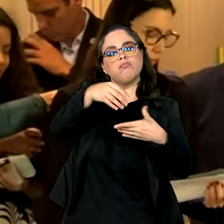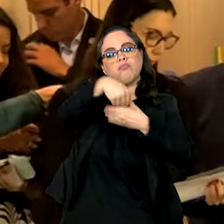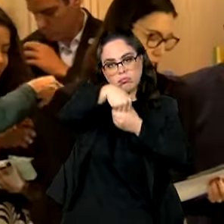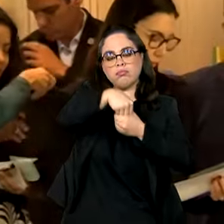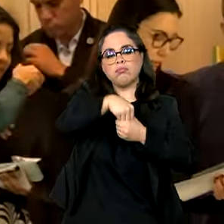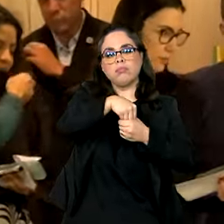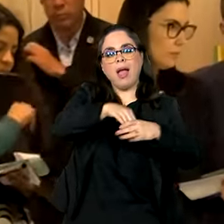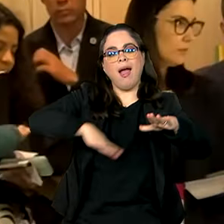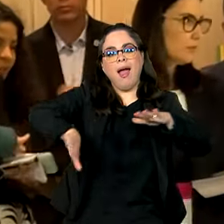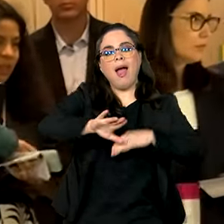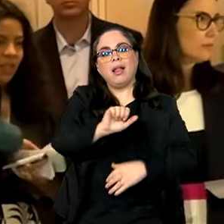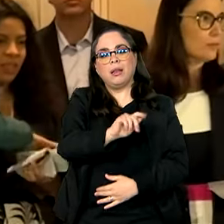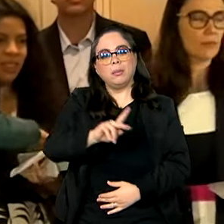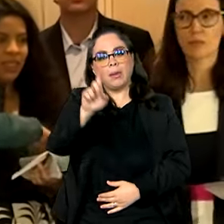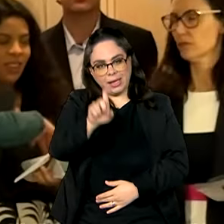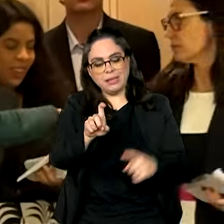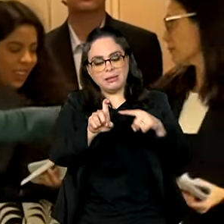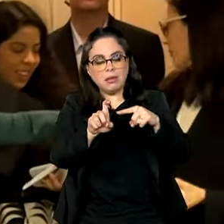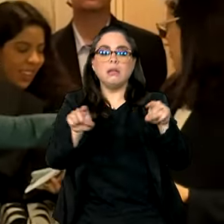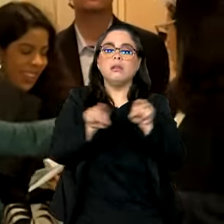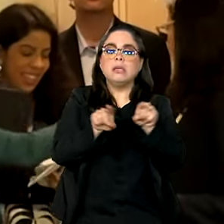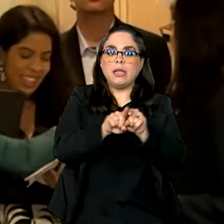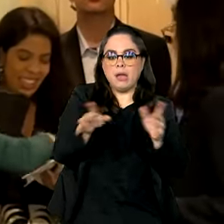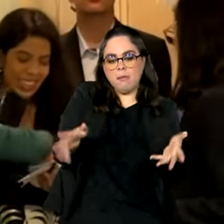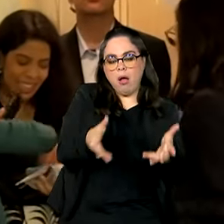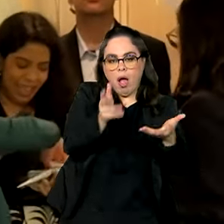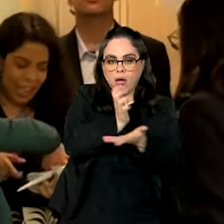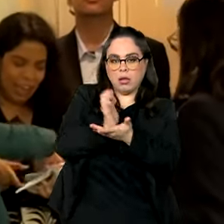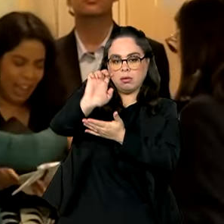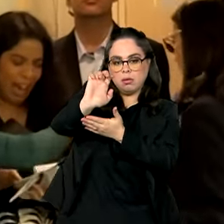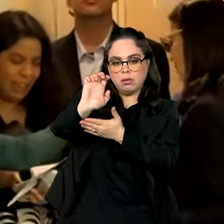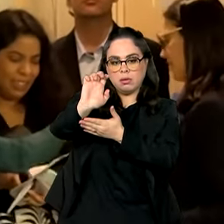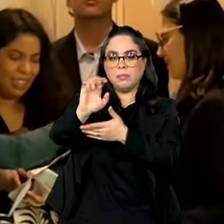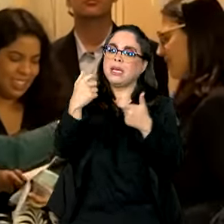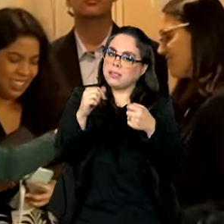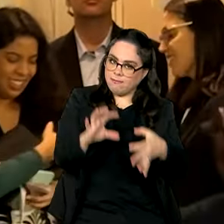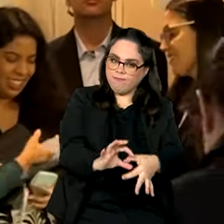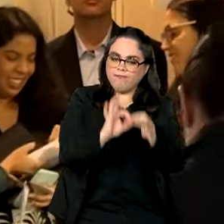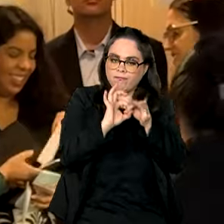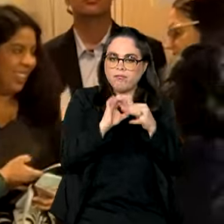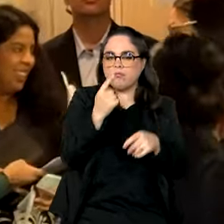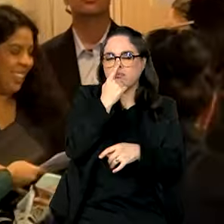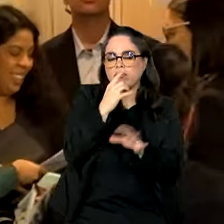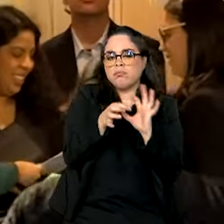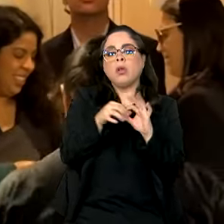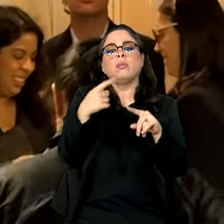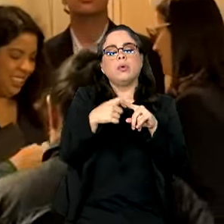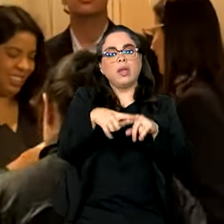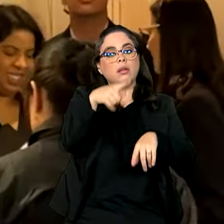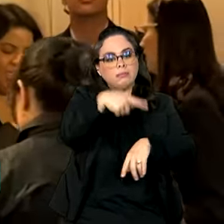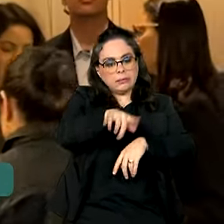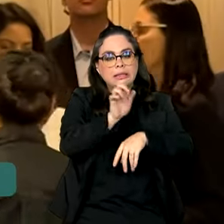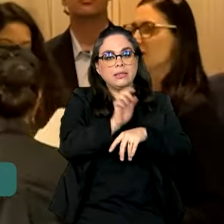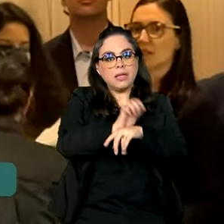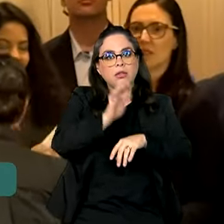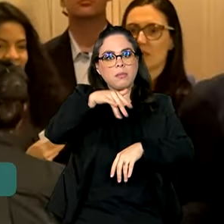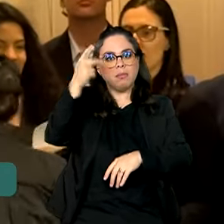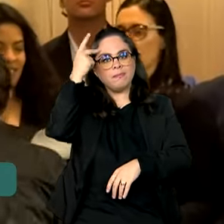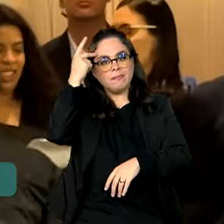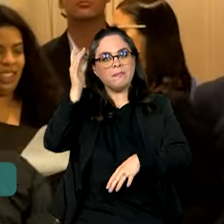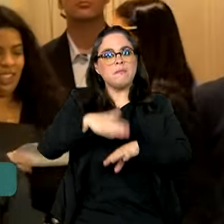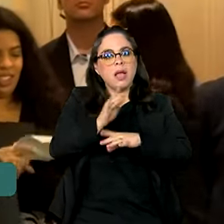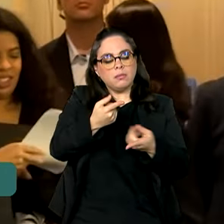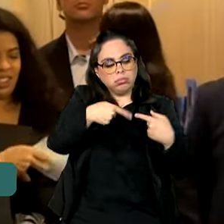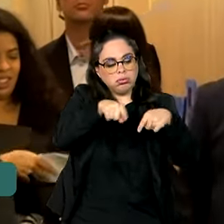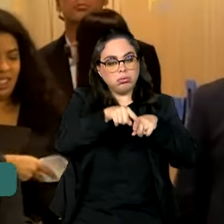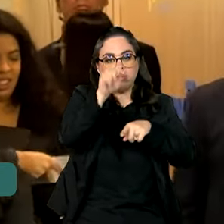trabalha com atração de investimento e com incentivo à exportação, ou não é? Porque é o estado que mais colabora com o país nesses